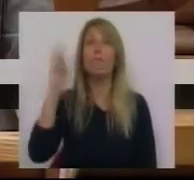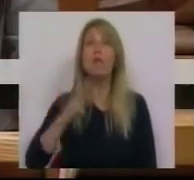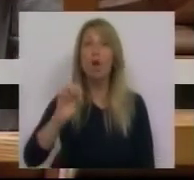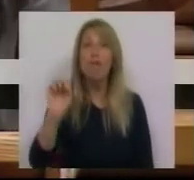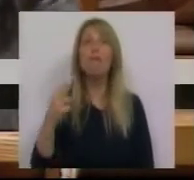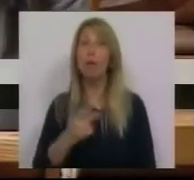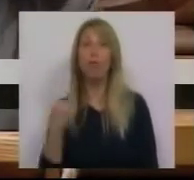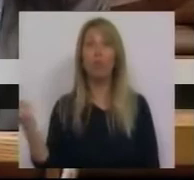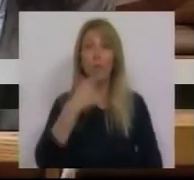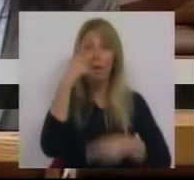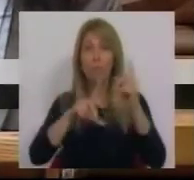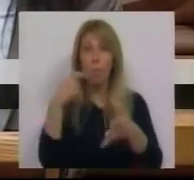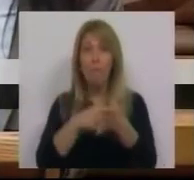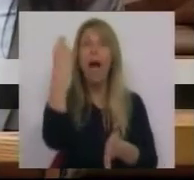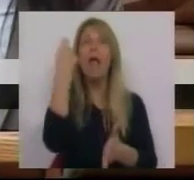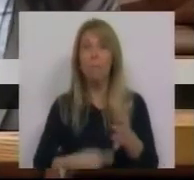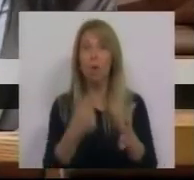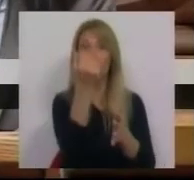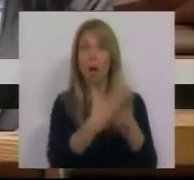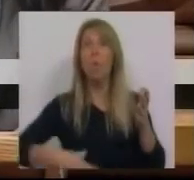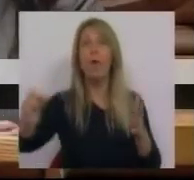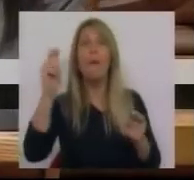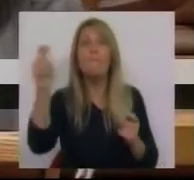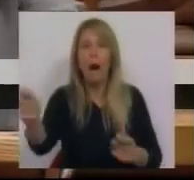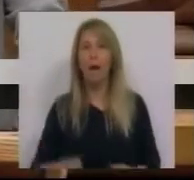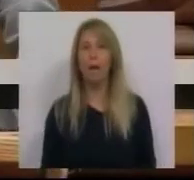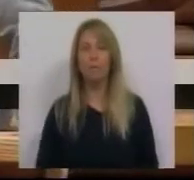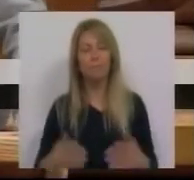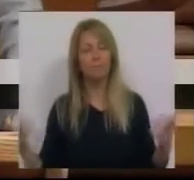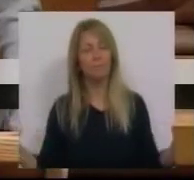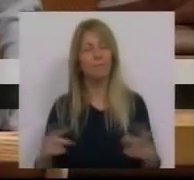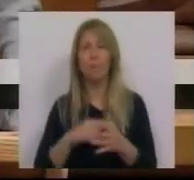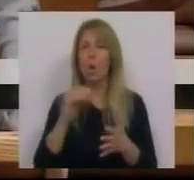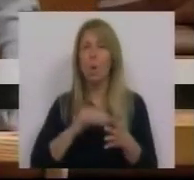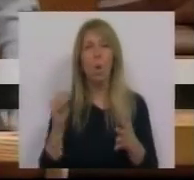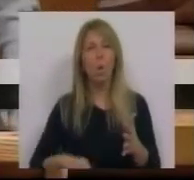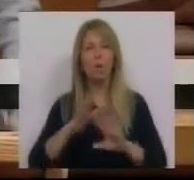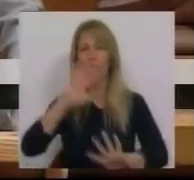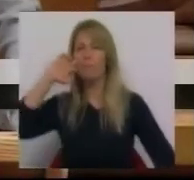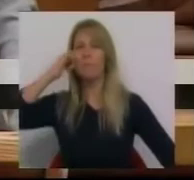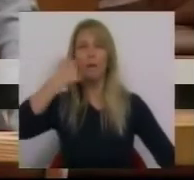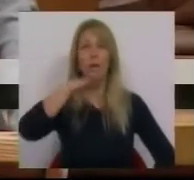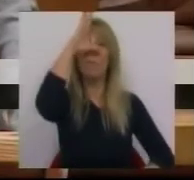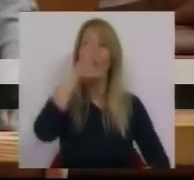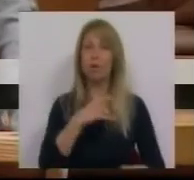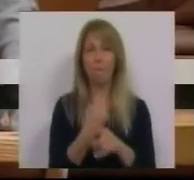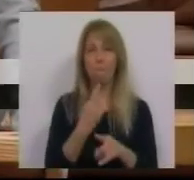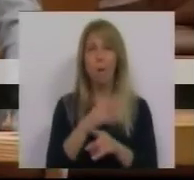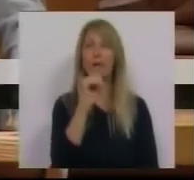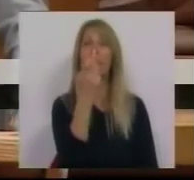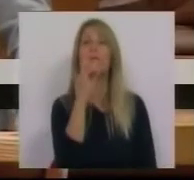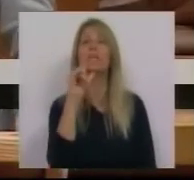todos os contribuintes. Sérgio Monteiro, campeão das PPP ruinosas para o Estado enquanto gestor, é o mesmo Sérgio Monteiro que